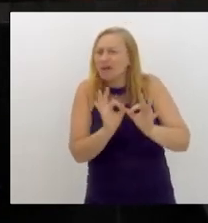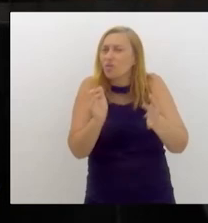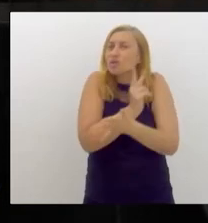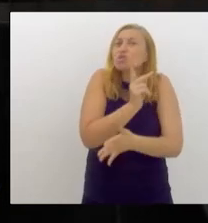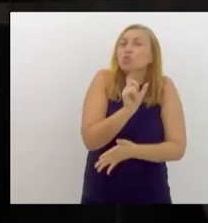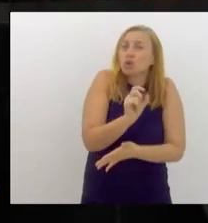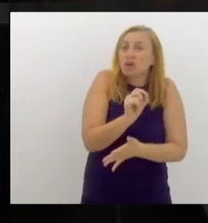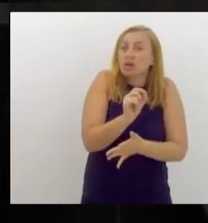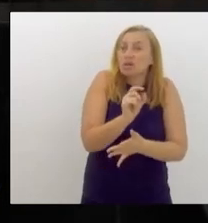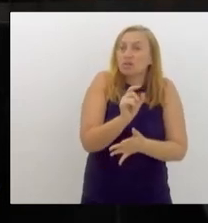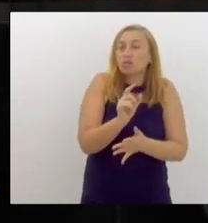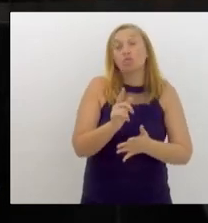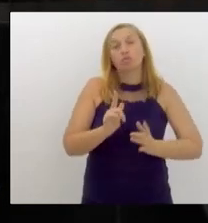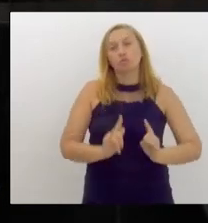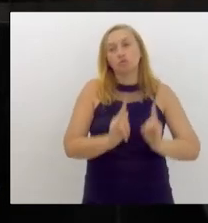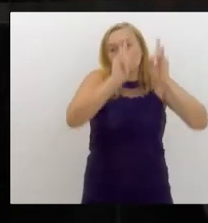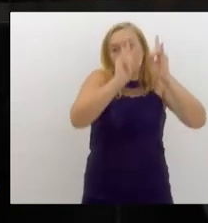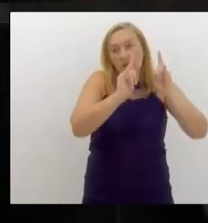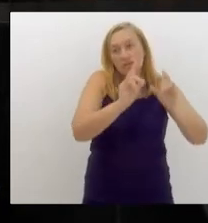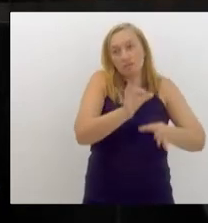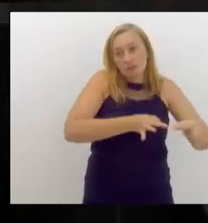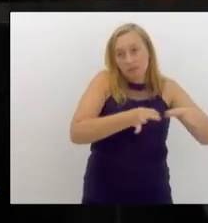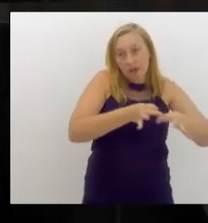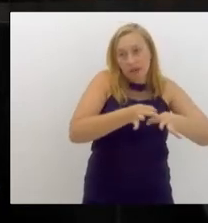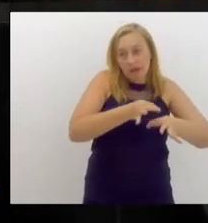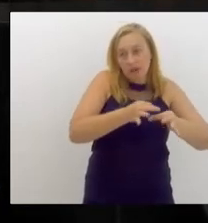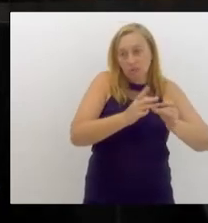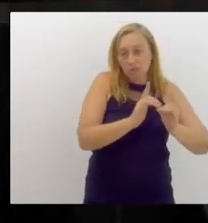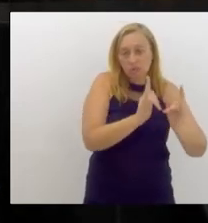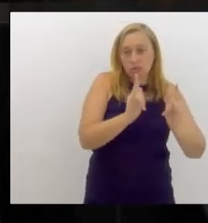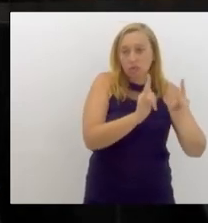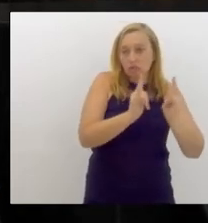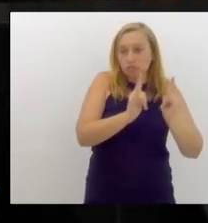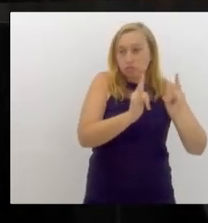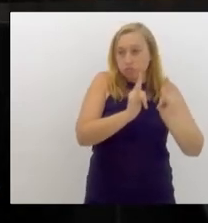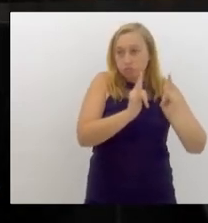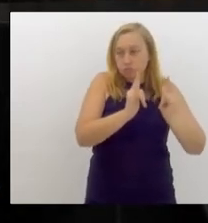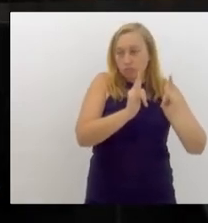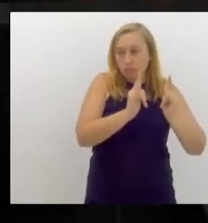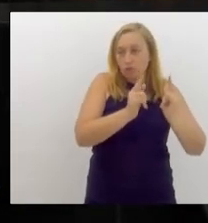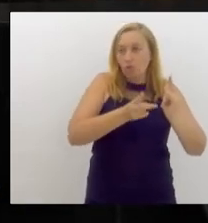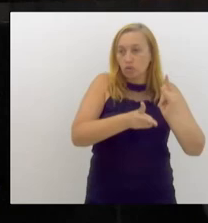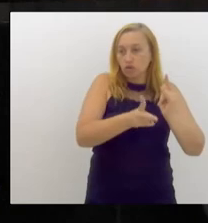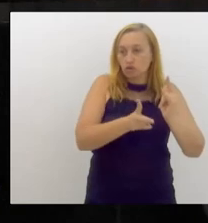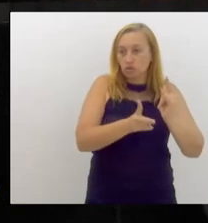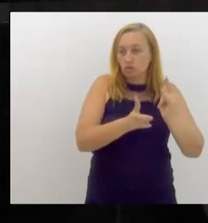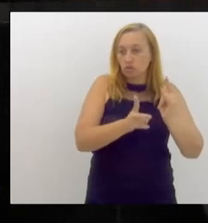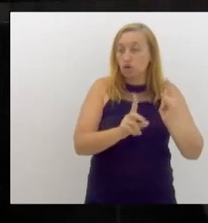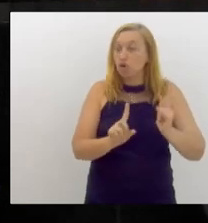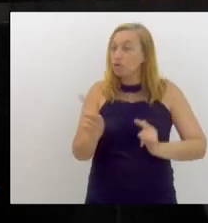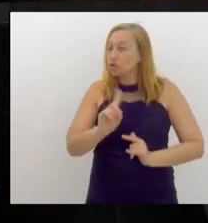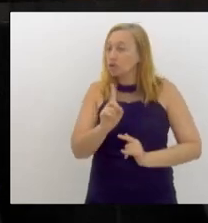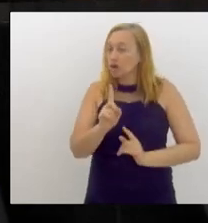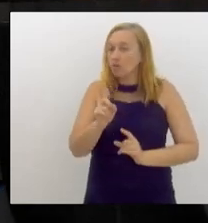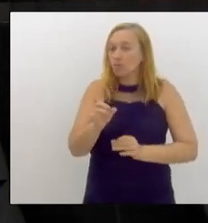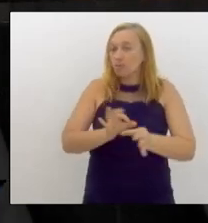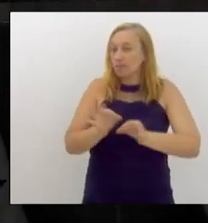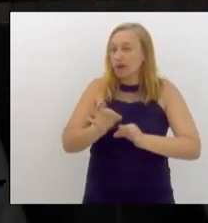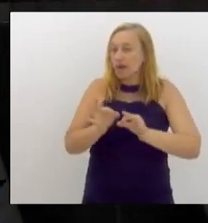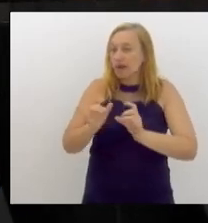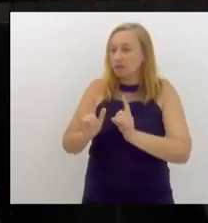Os prédios preparados mal ou bem ficaram de pé. Os não preparados desmancharam como